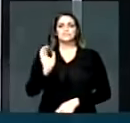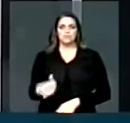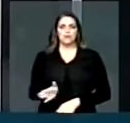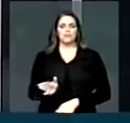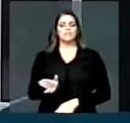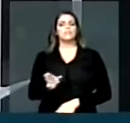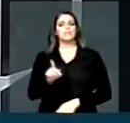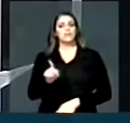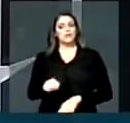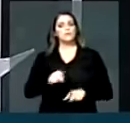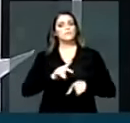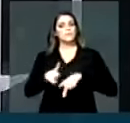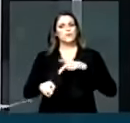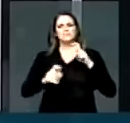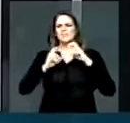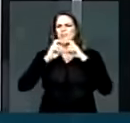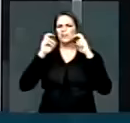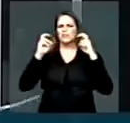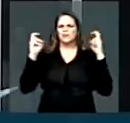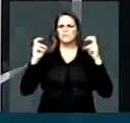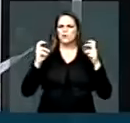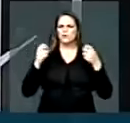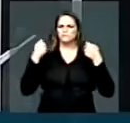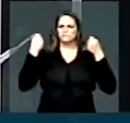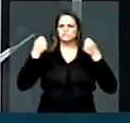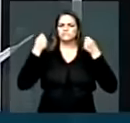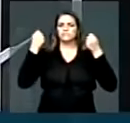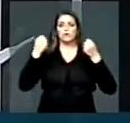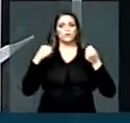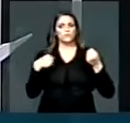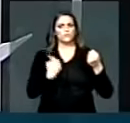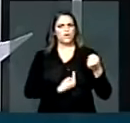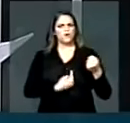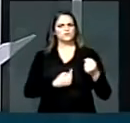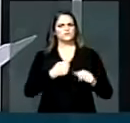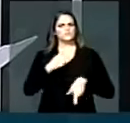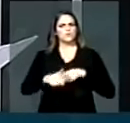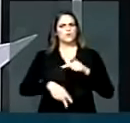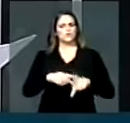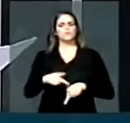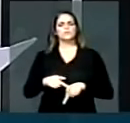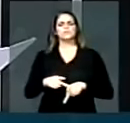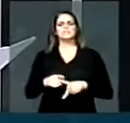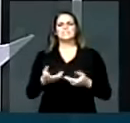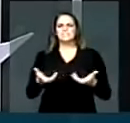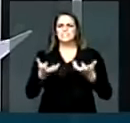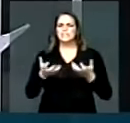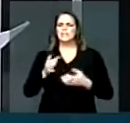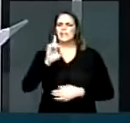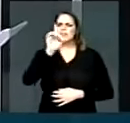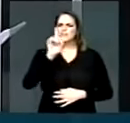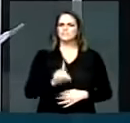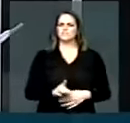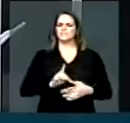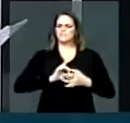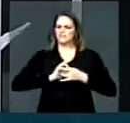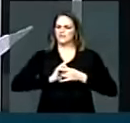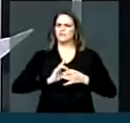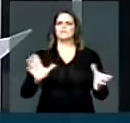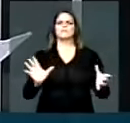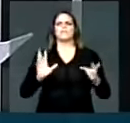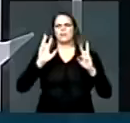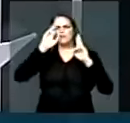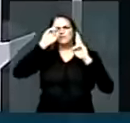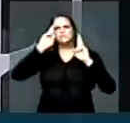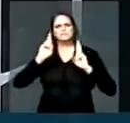surgiu do clamor popular do nosso povo, da nossa gente, que ansiava por respeito às liberdades civis, respeito pelos